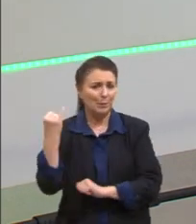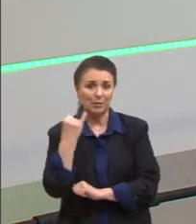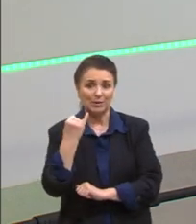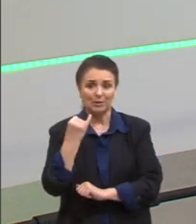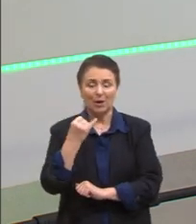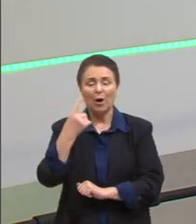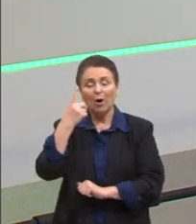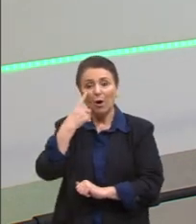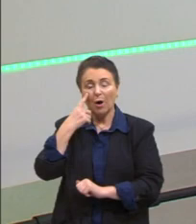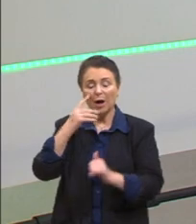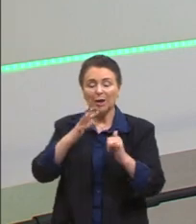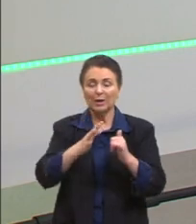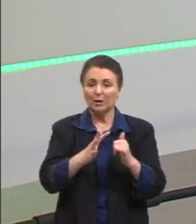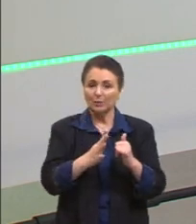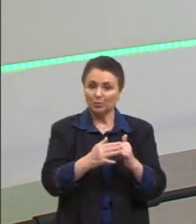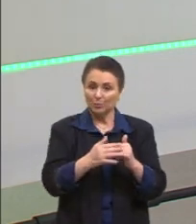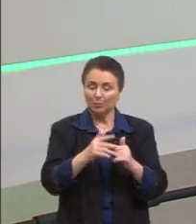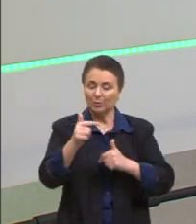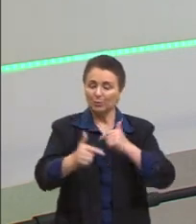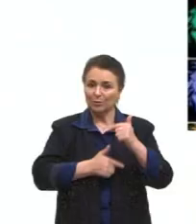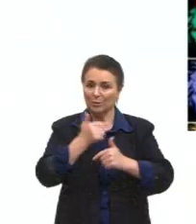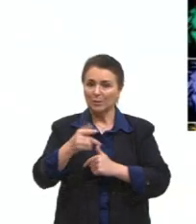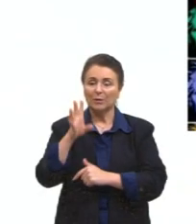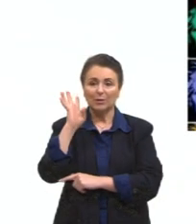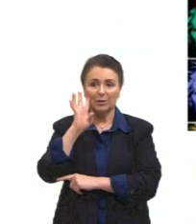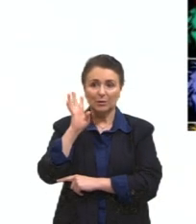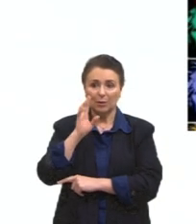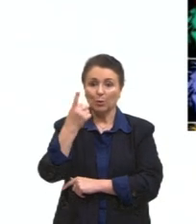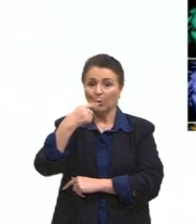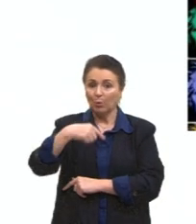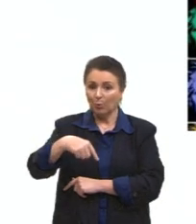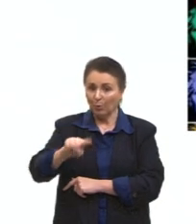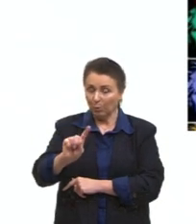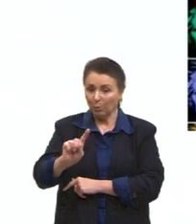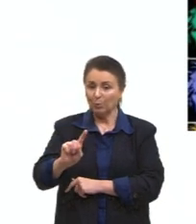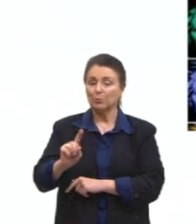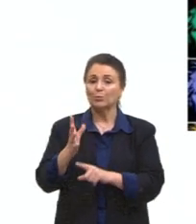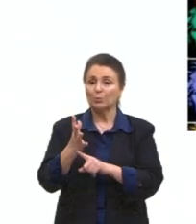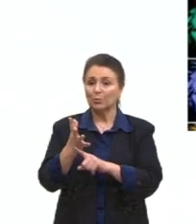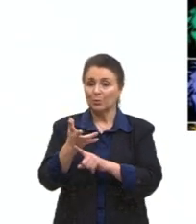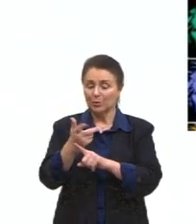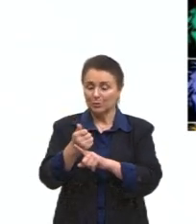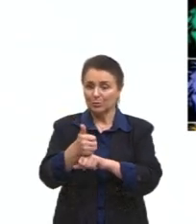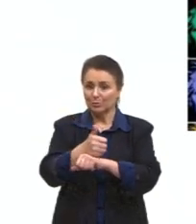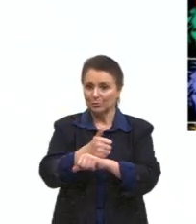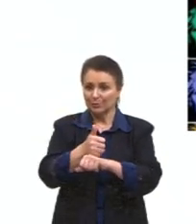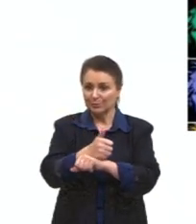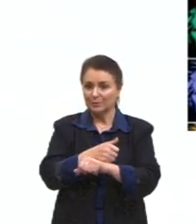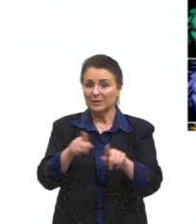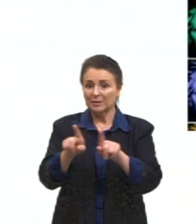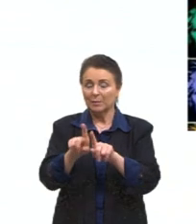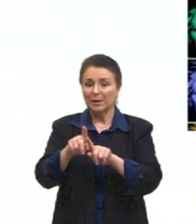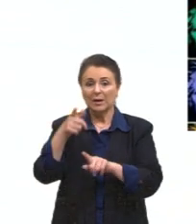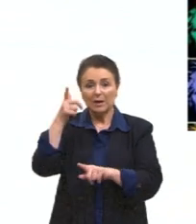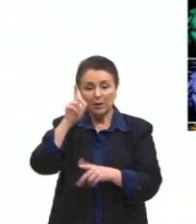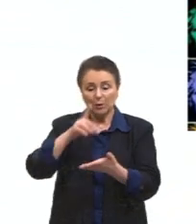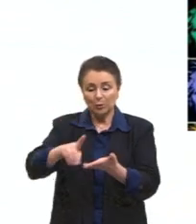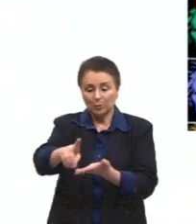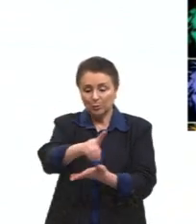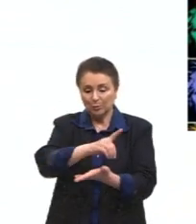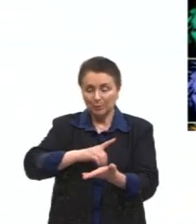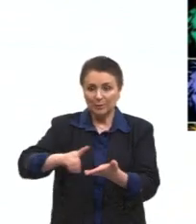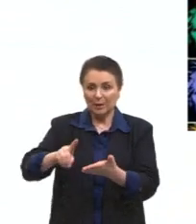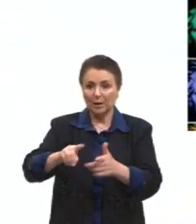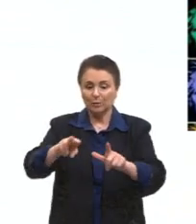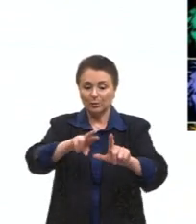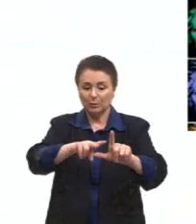buscar lá no YouTube, um trabalho muito bacana. Outro artista que também ganhou um documentário que chegou na Netflix,